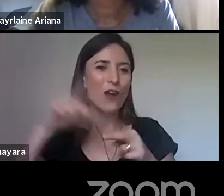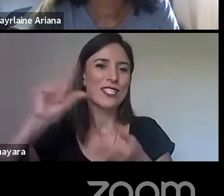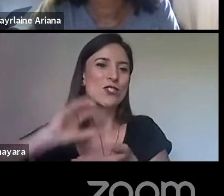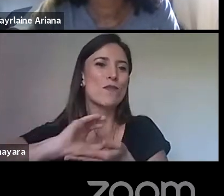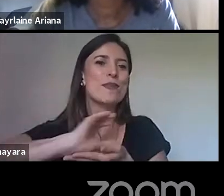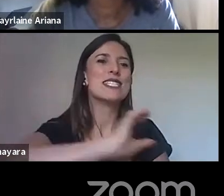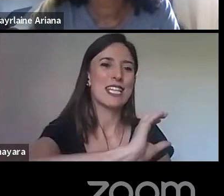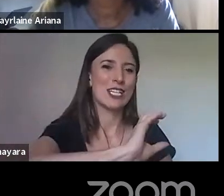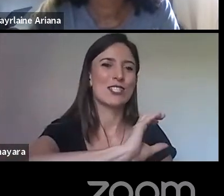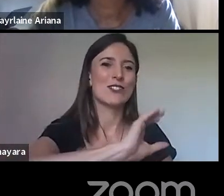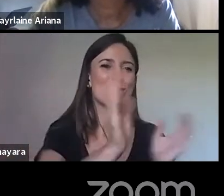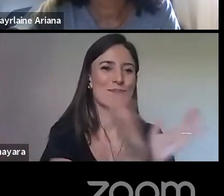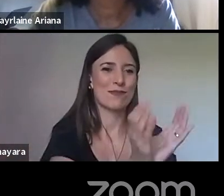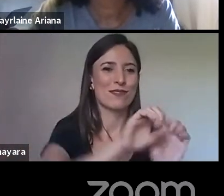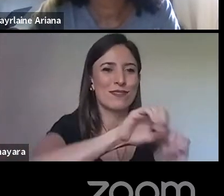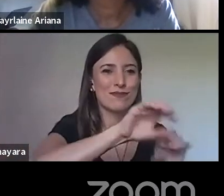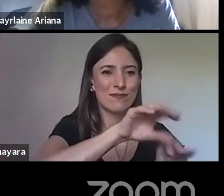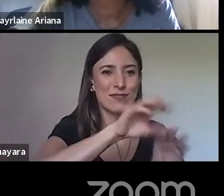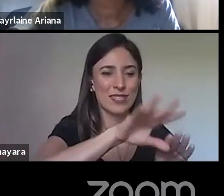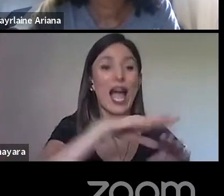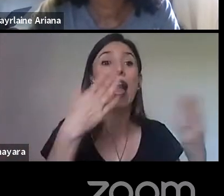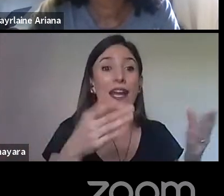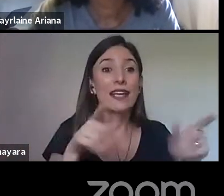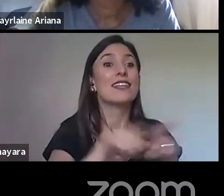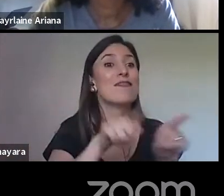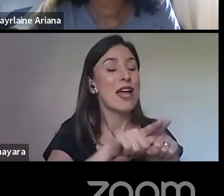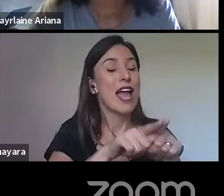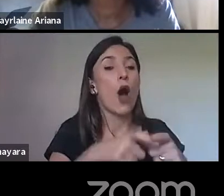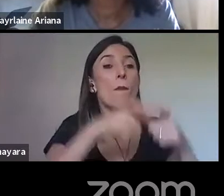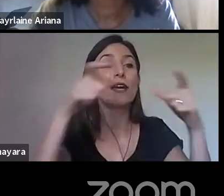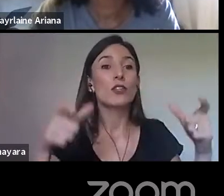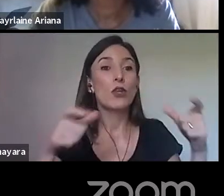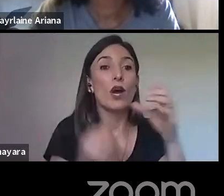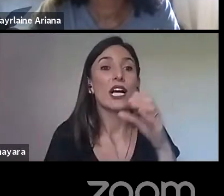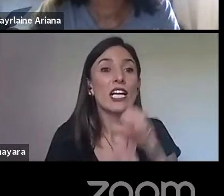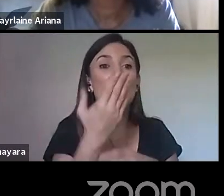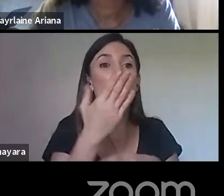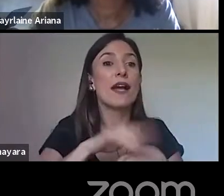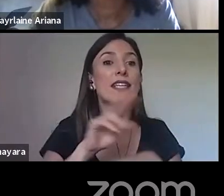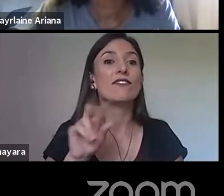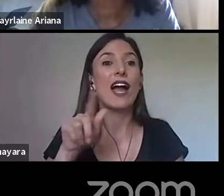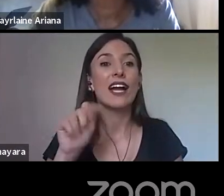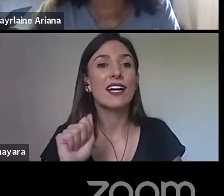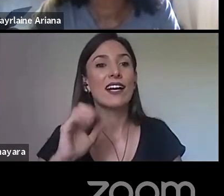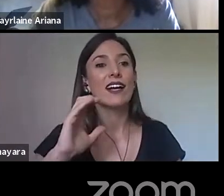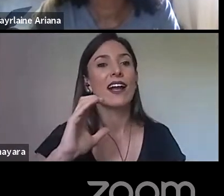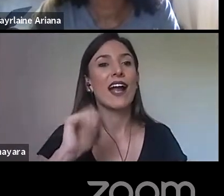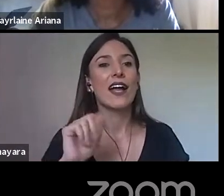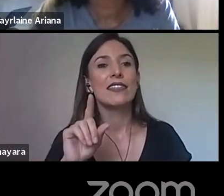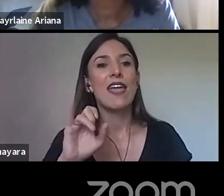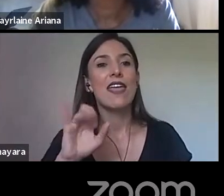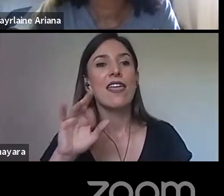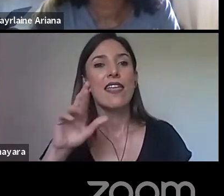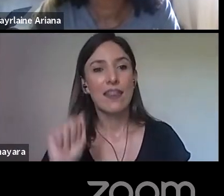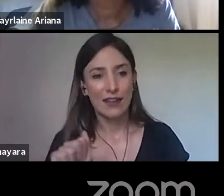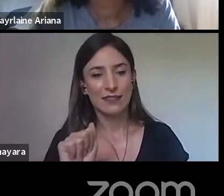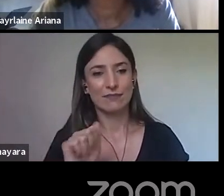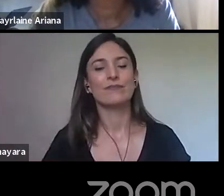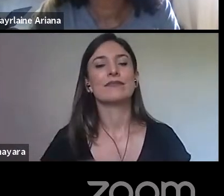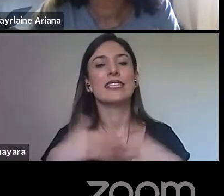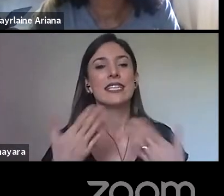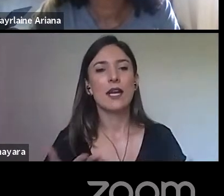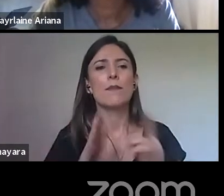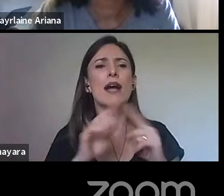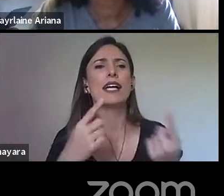ampliação de cadeiras régeis, principalmente na América Portuguesa. E qual é o perfil do professor dessas aulas